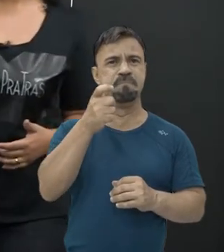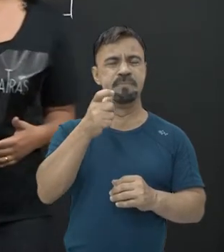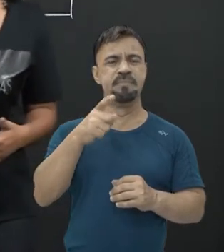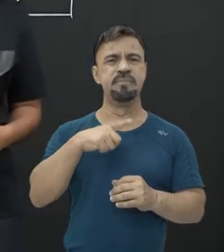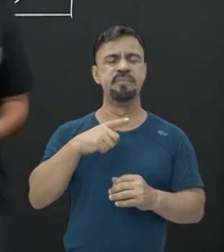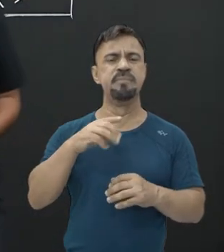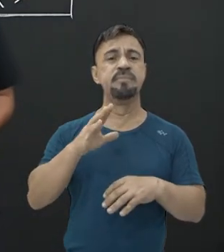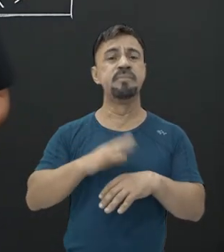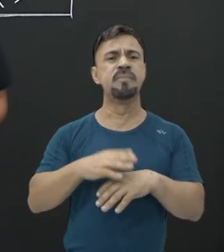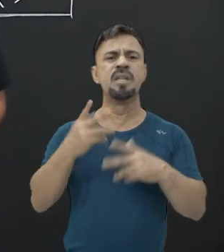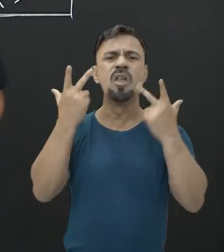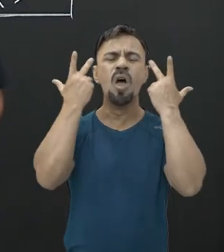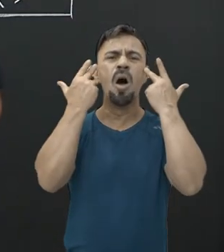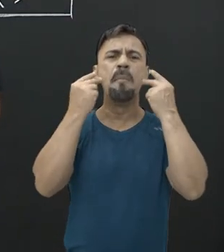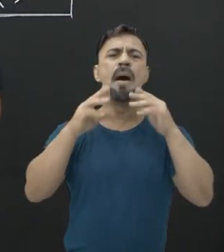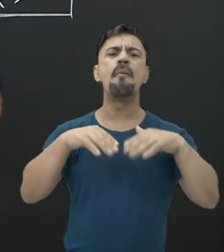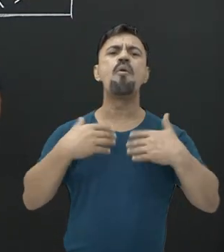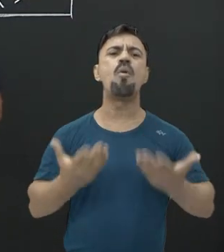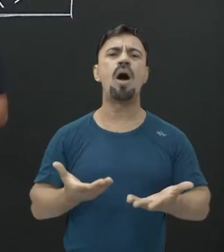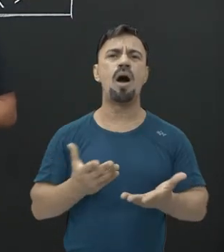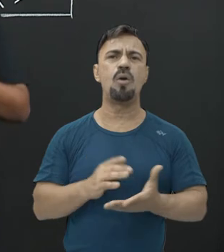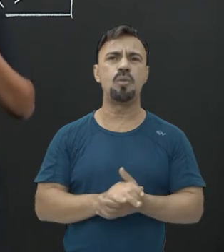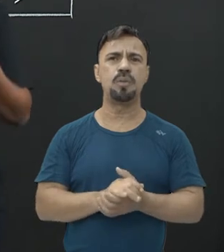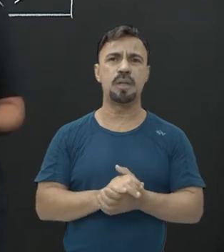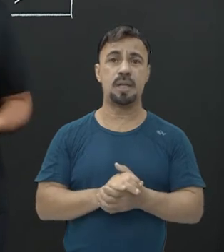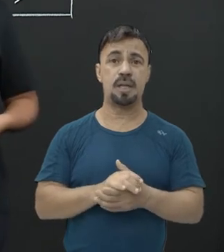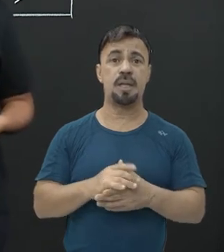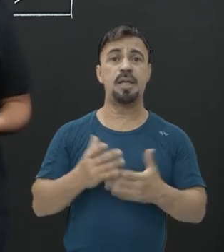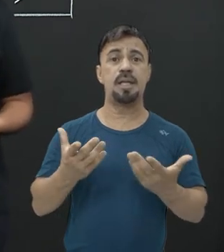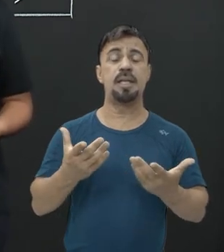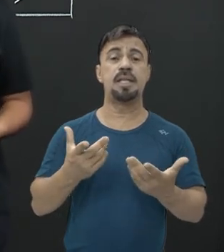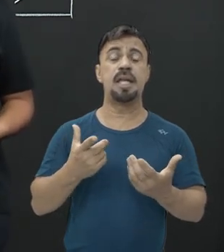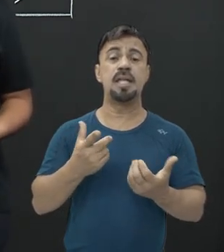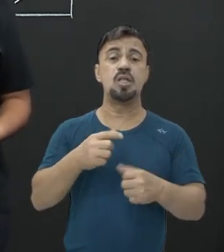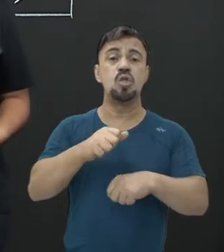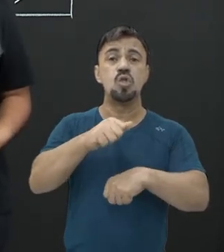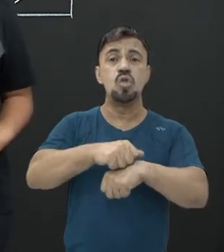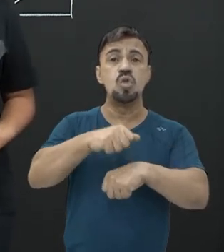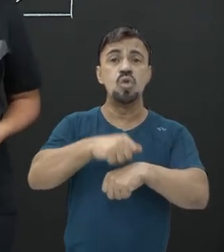são os fósseis mais comuns? São justamente os de parte rígida.